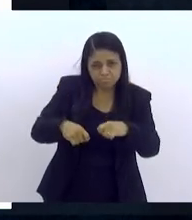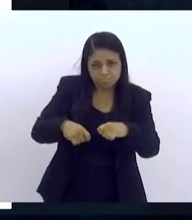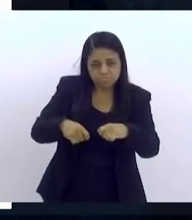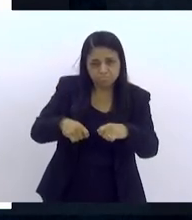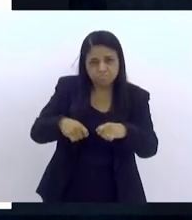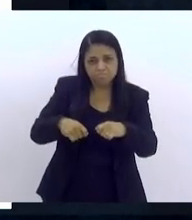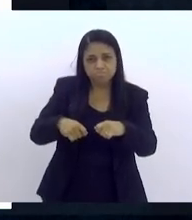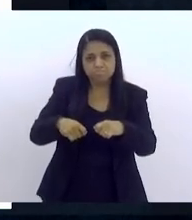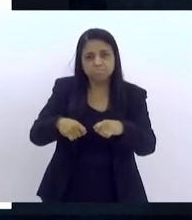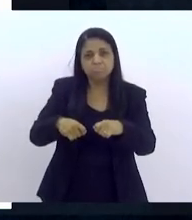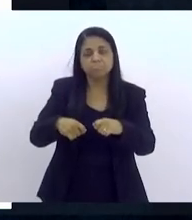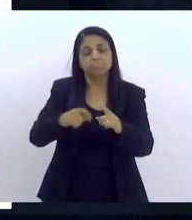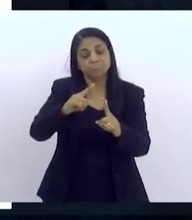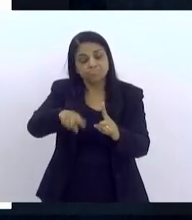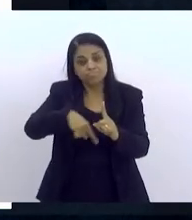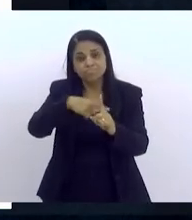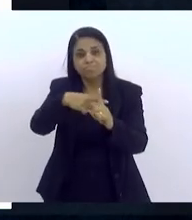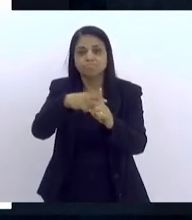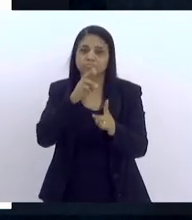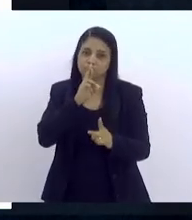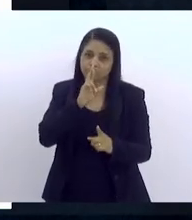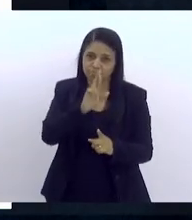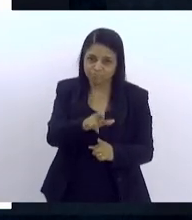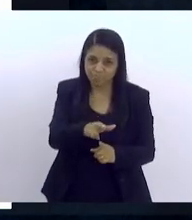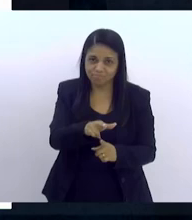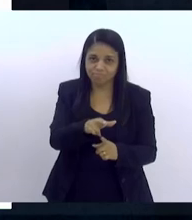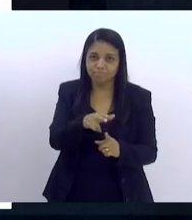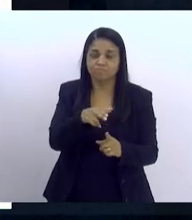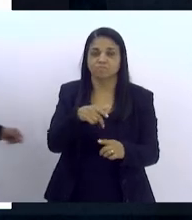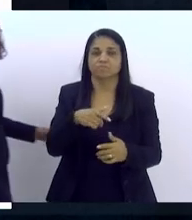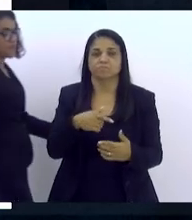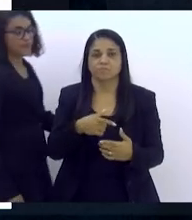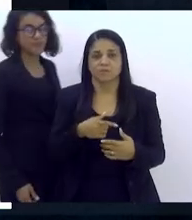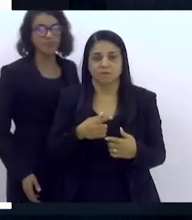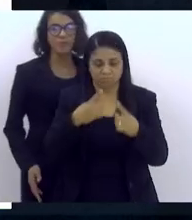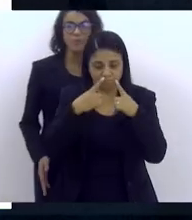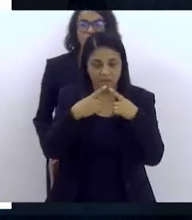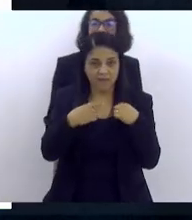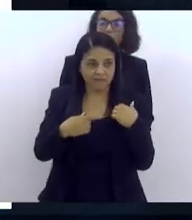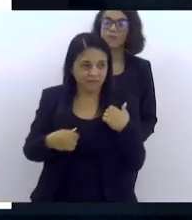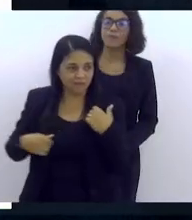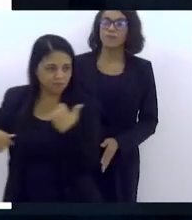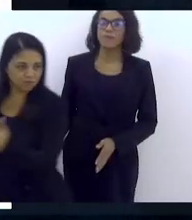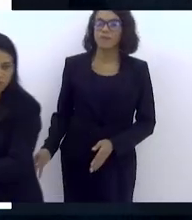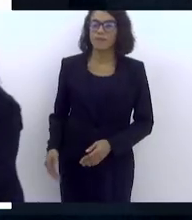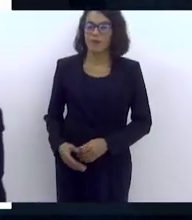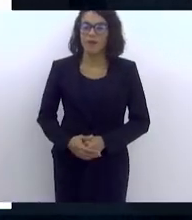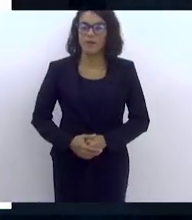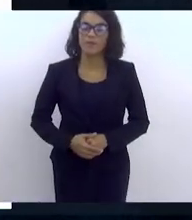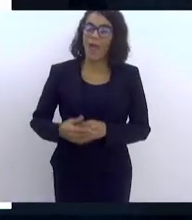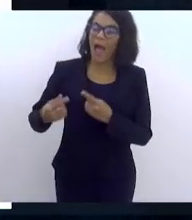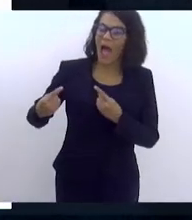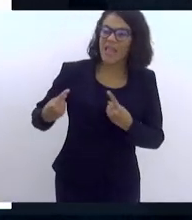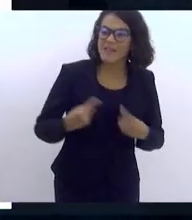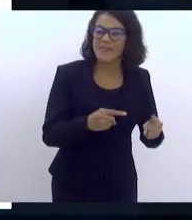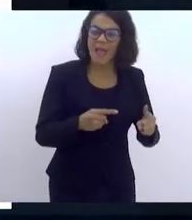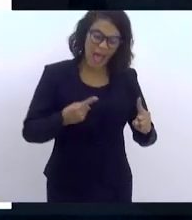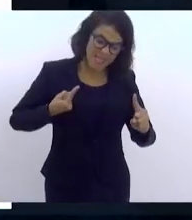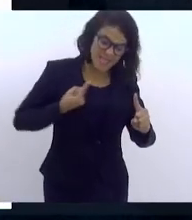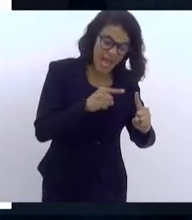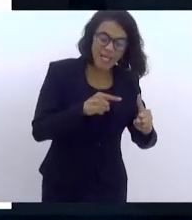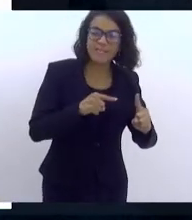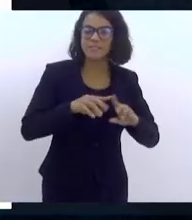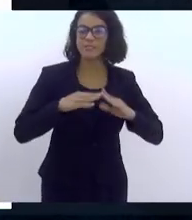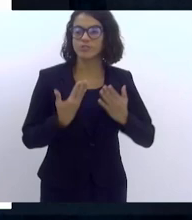algum efeito positivo nessa situação dos ataques às escolas? Então, eu vou organizar a minha fala trazendo algumas